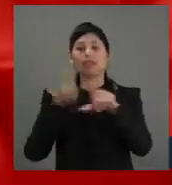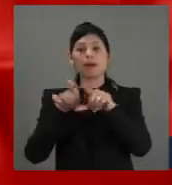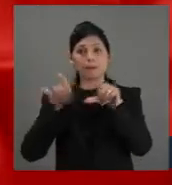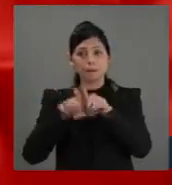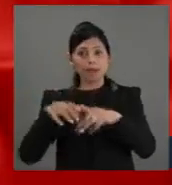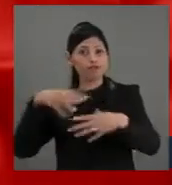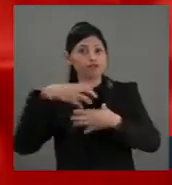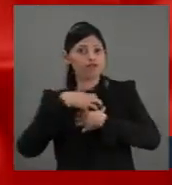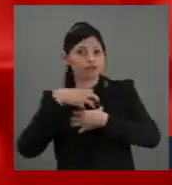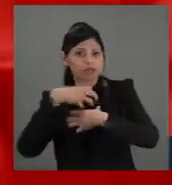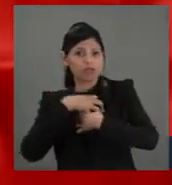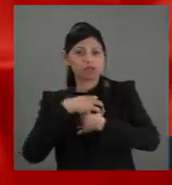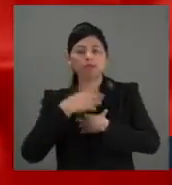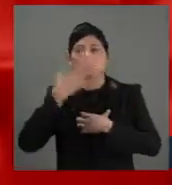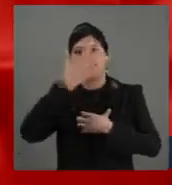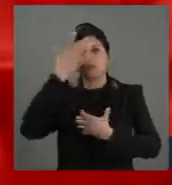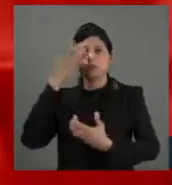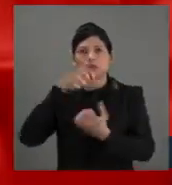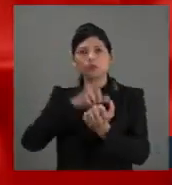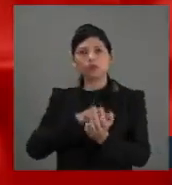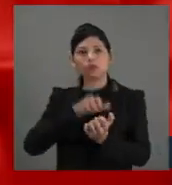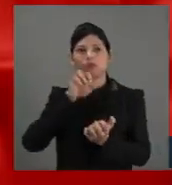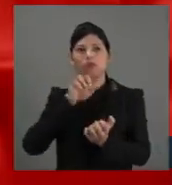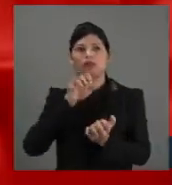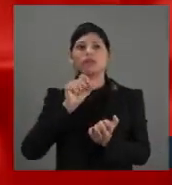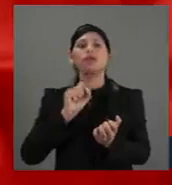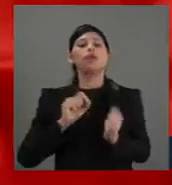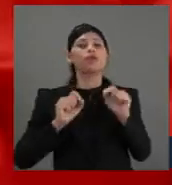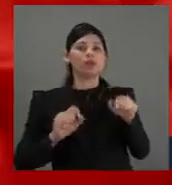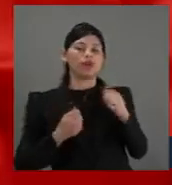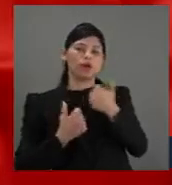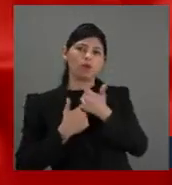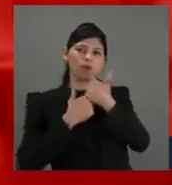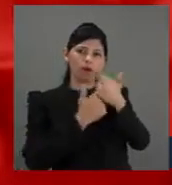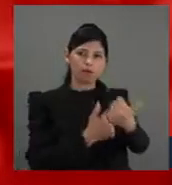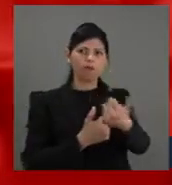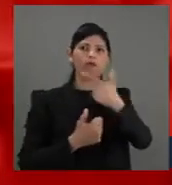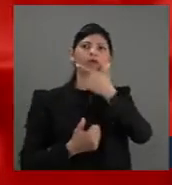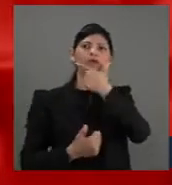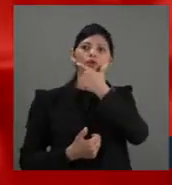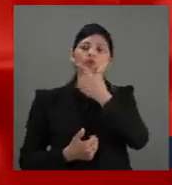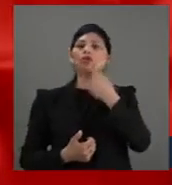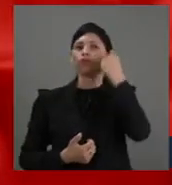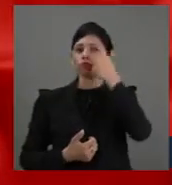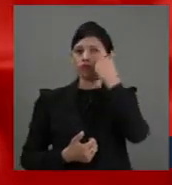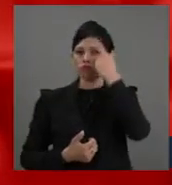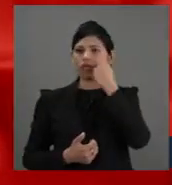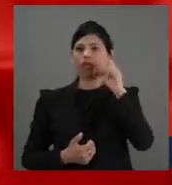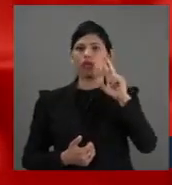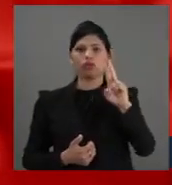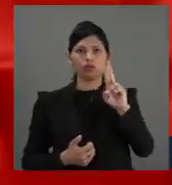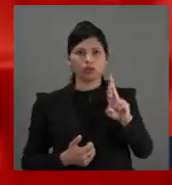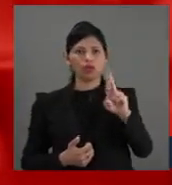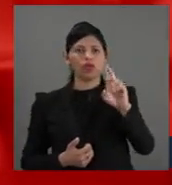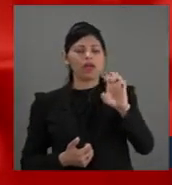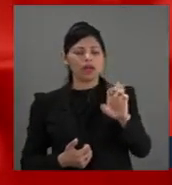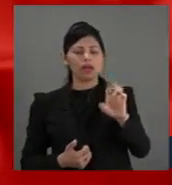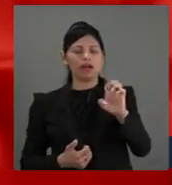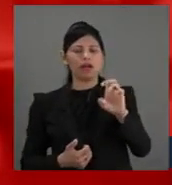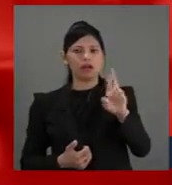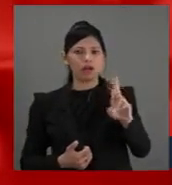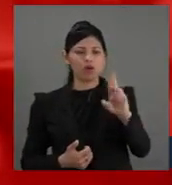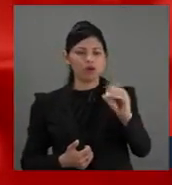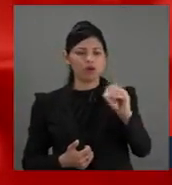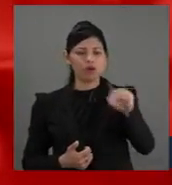relator no Senado foi o senador Romário Faria, ele endossou essas propostas.